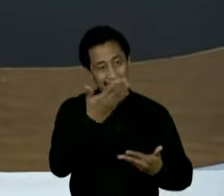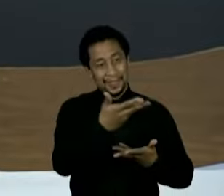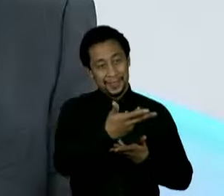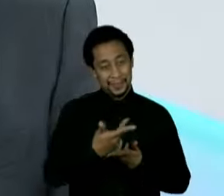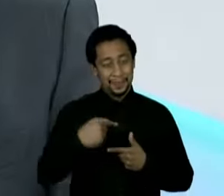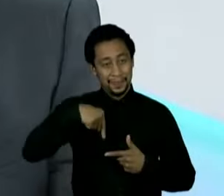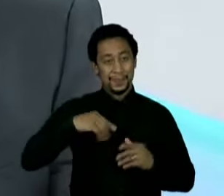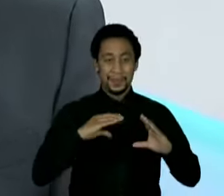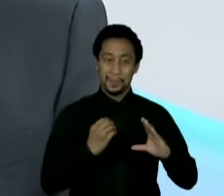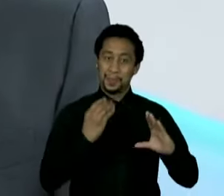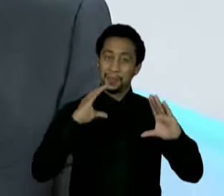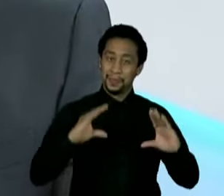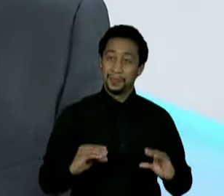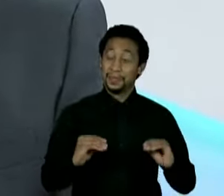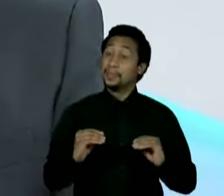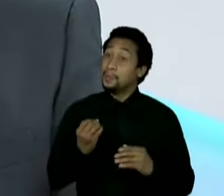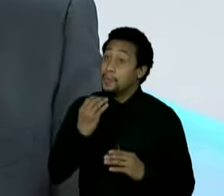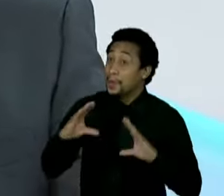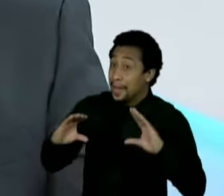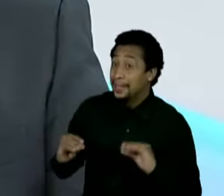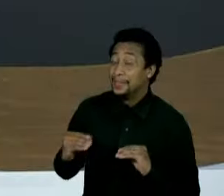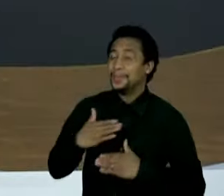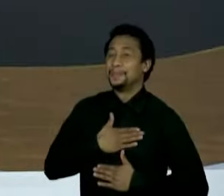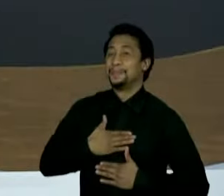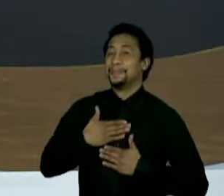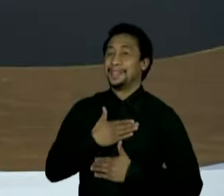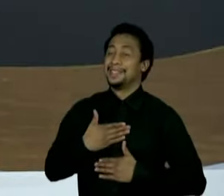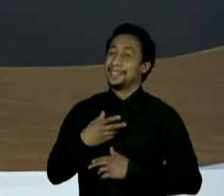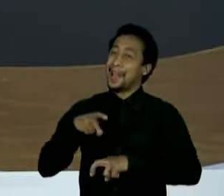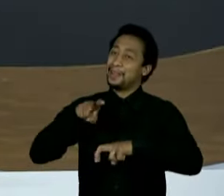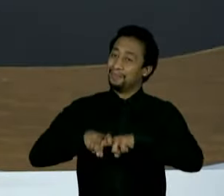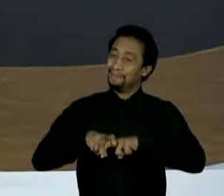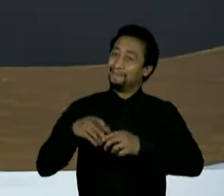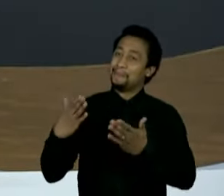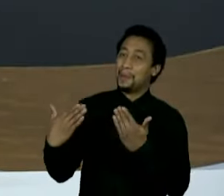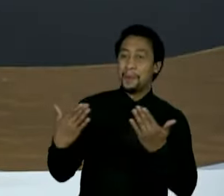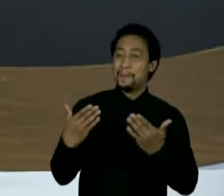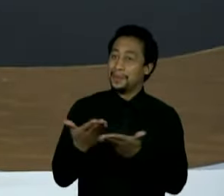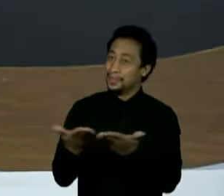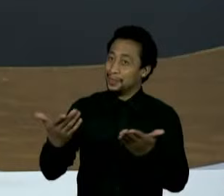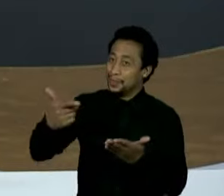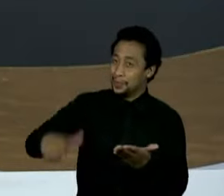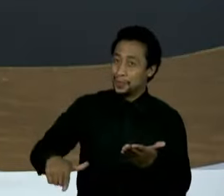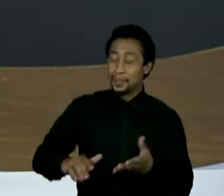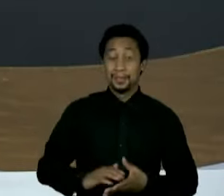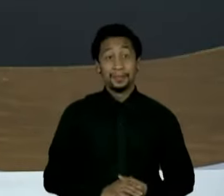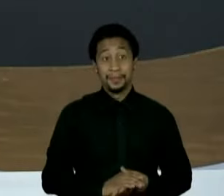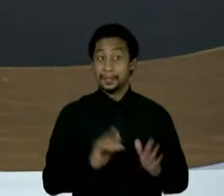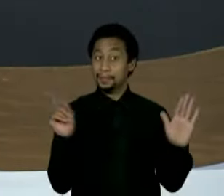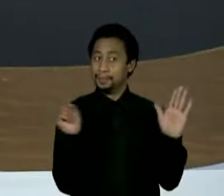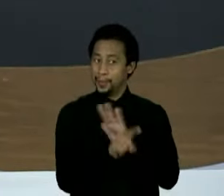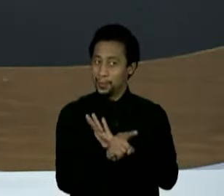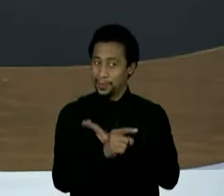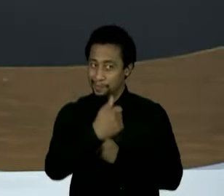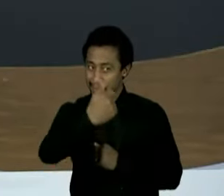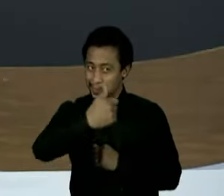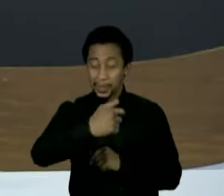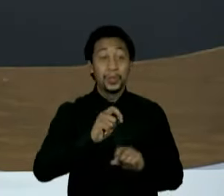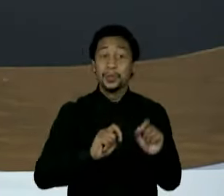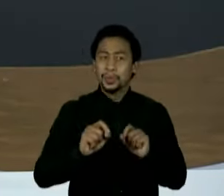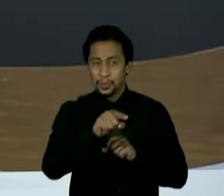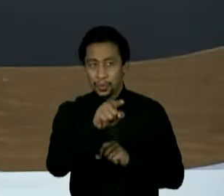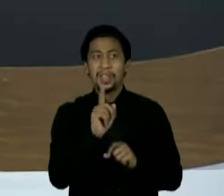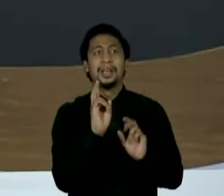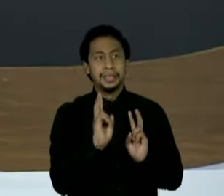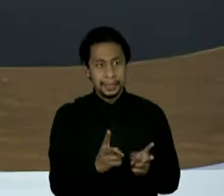noite. Boa noite, prazer voltar a falar com vocês. Governador, a pergunta inicial, não tem como fugir, é a pergunta que o senhor mais